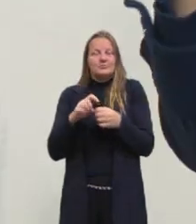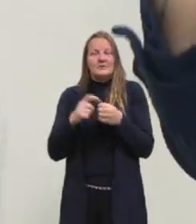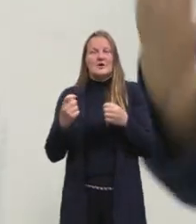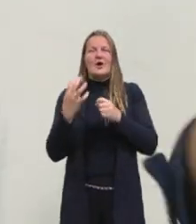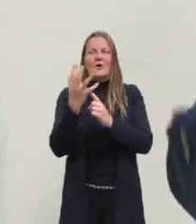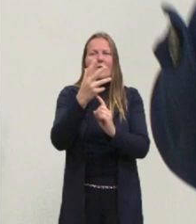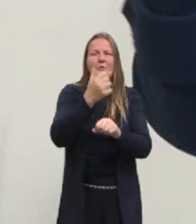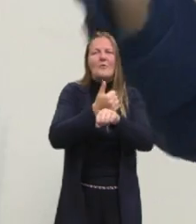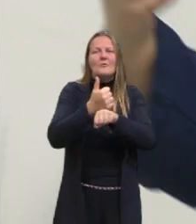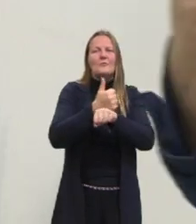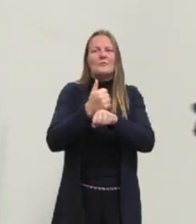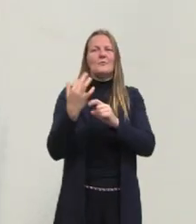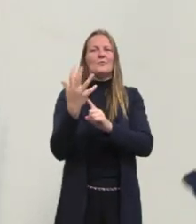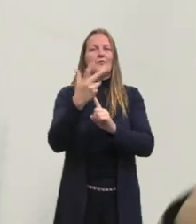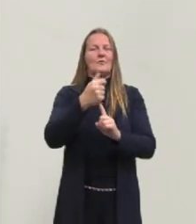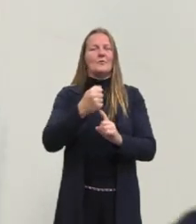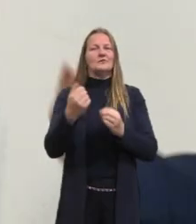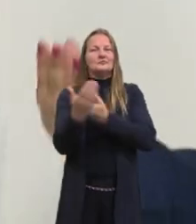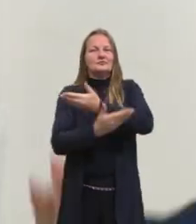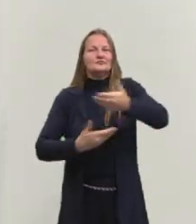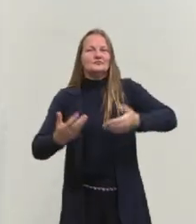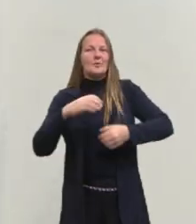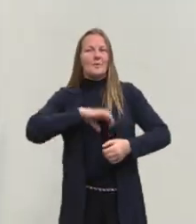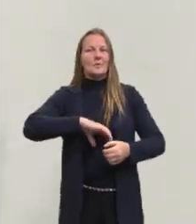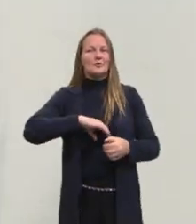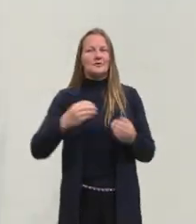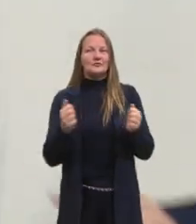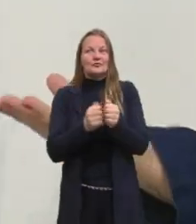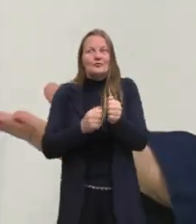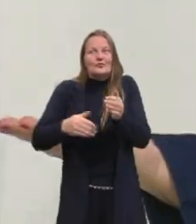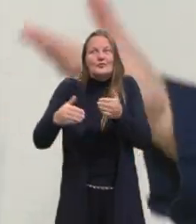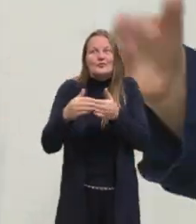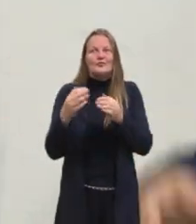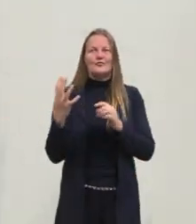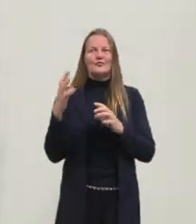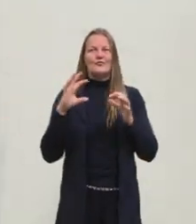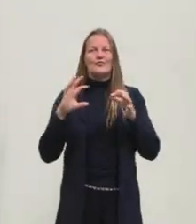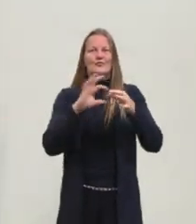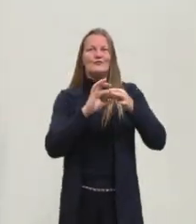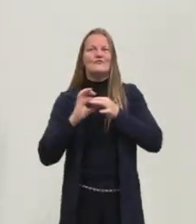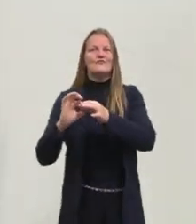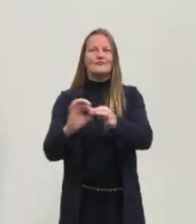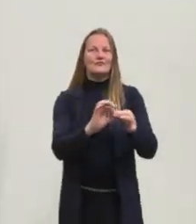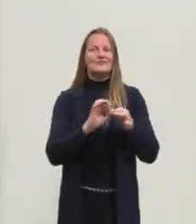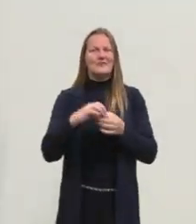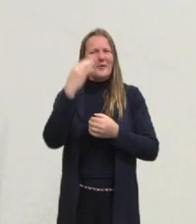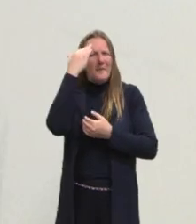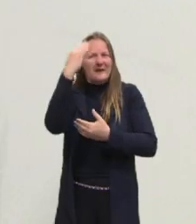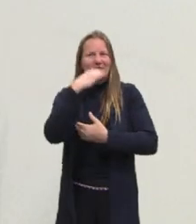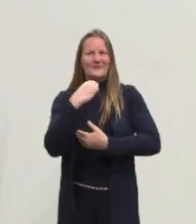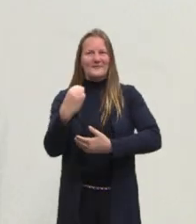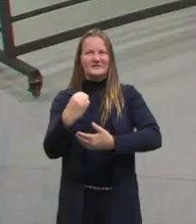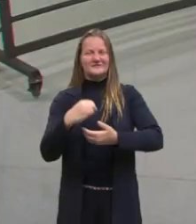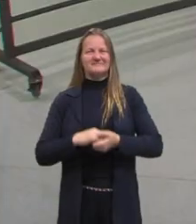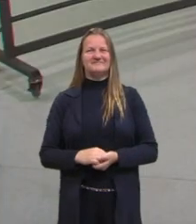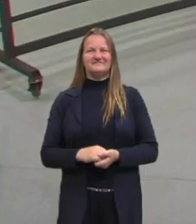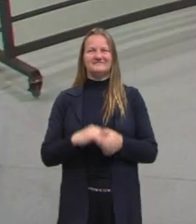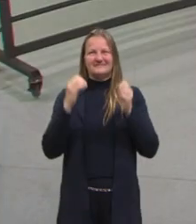de arte, é de português, é de matemática, a gente relaciona todo o conhecimento. Muito obrigada pelo convite de estar aqui, professor.